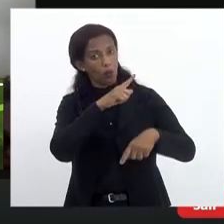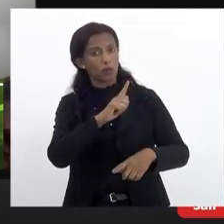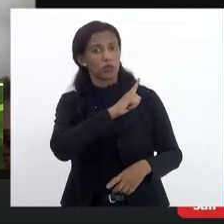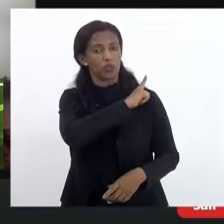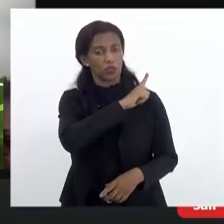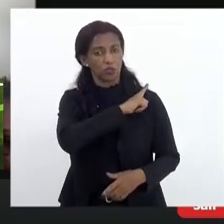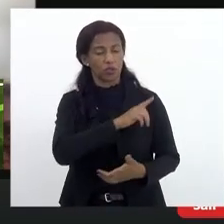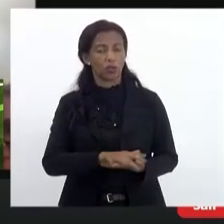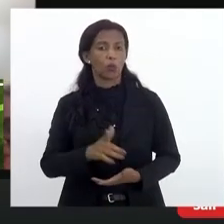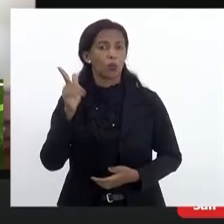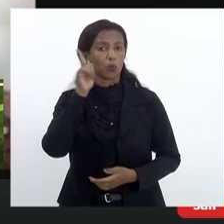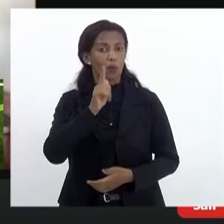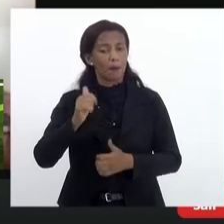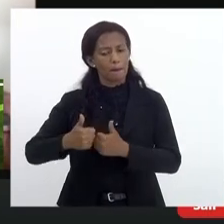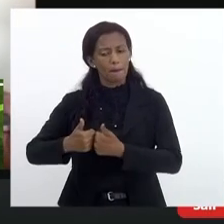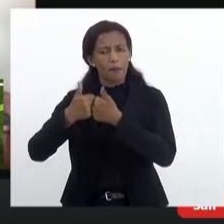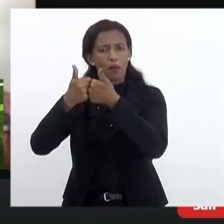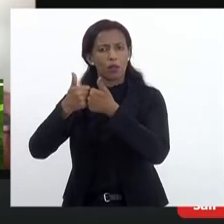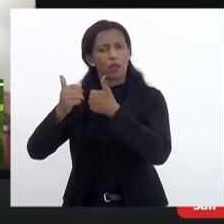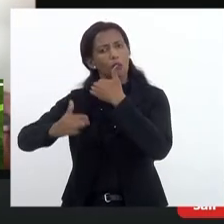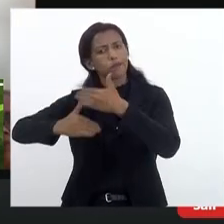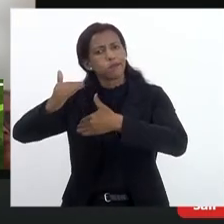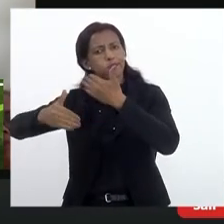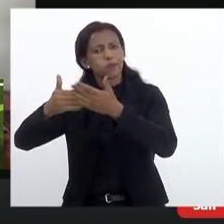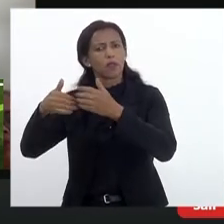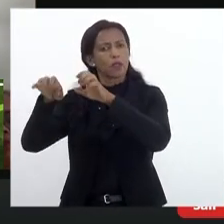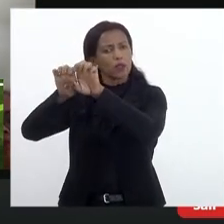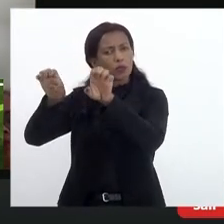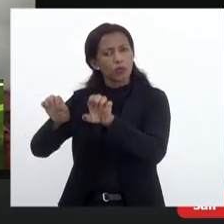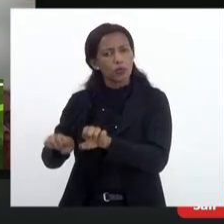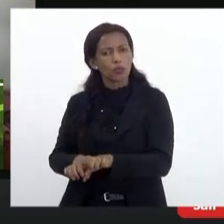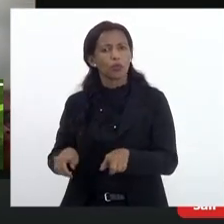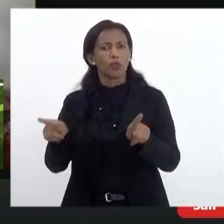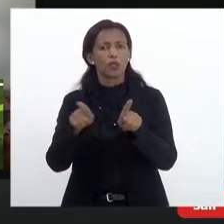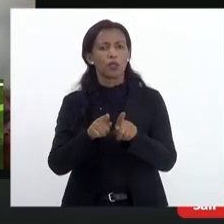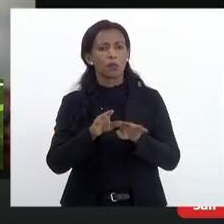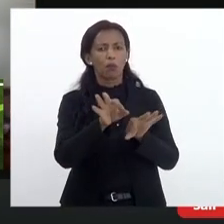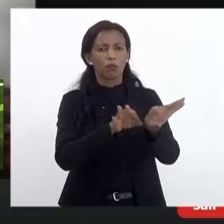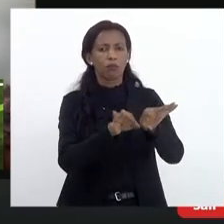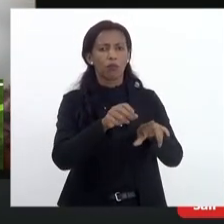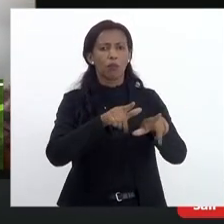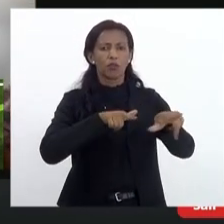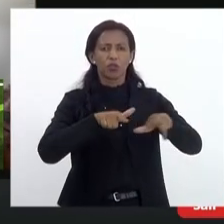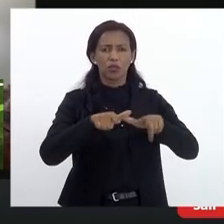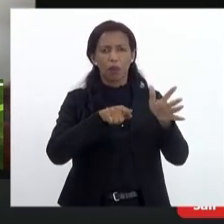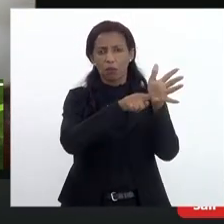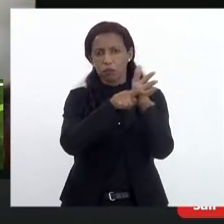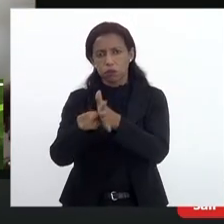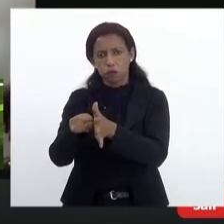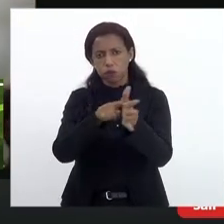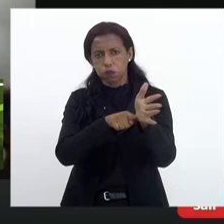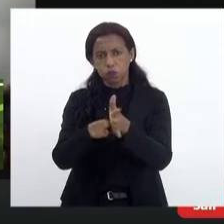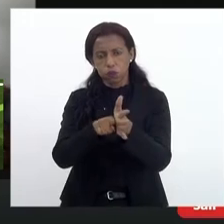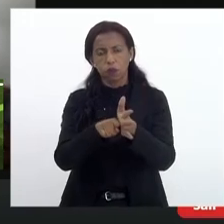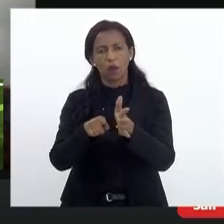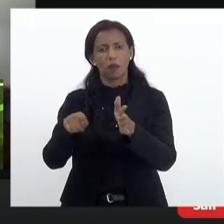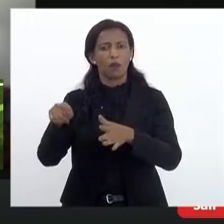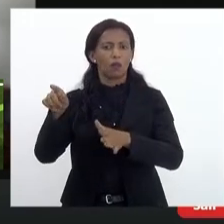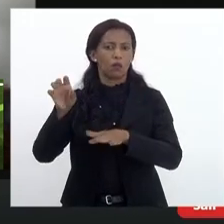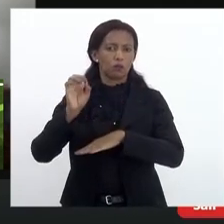para que a gente consiga melhorias na infraestrutura e nas condições de trabalho dos inspectores escolares, e isso vem sendo